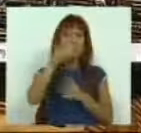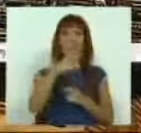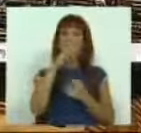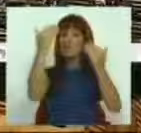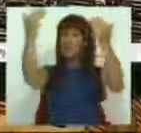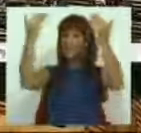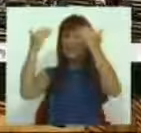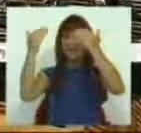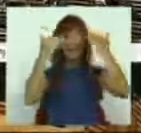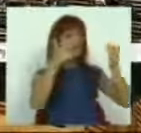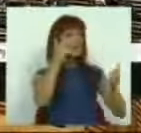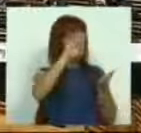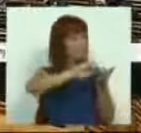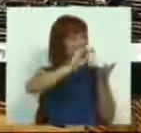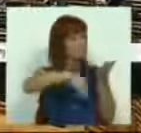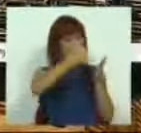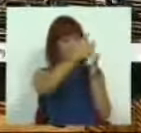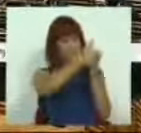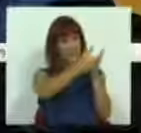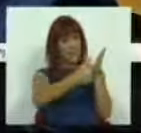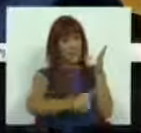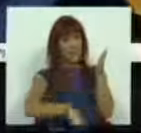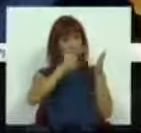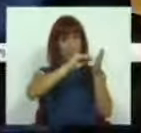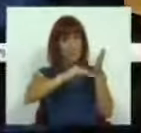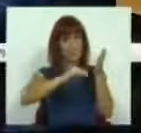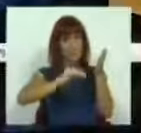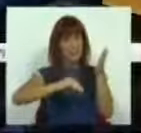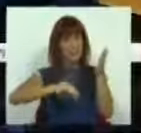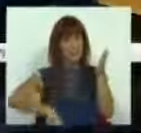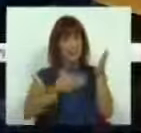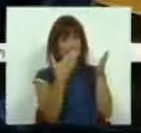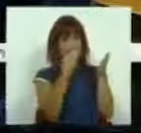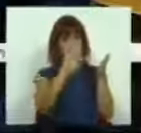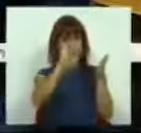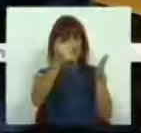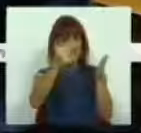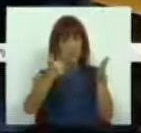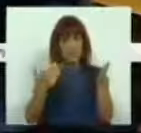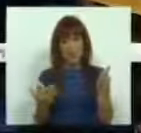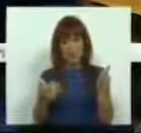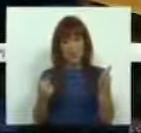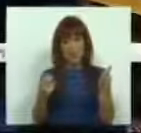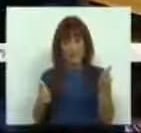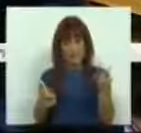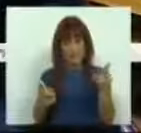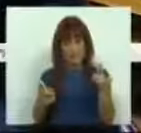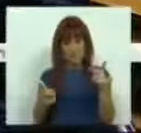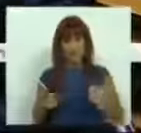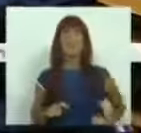saudar os autores e subscritores das petições 145 e 153.